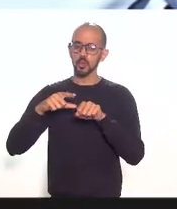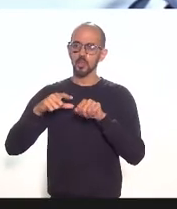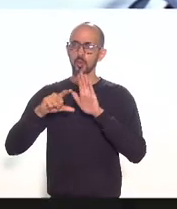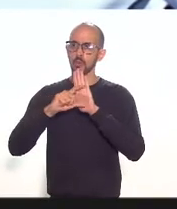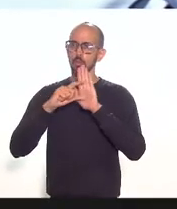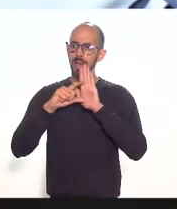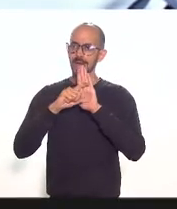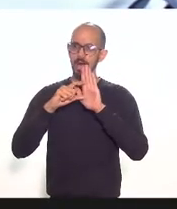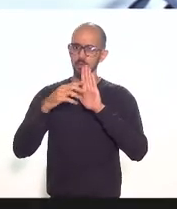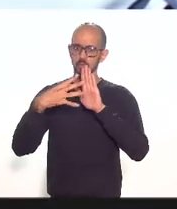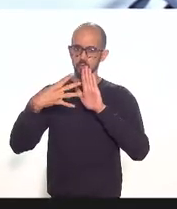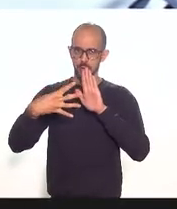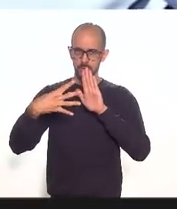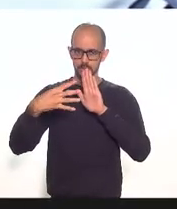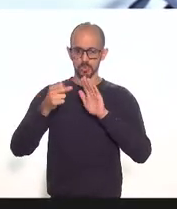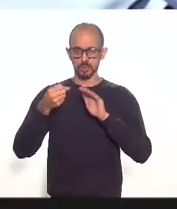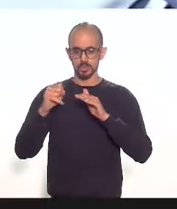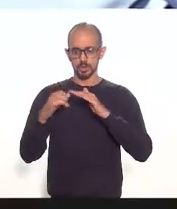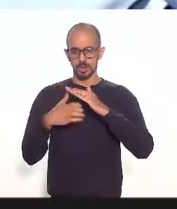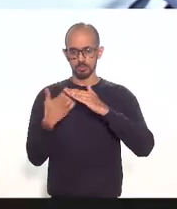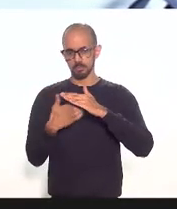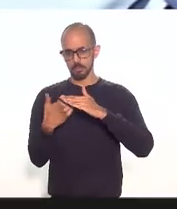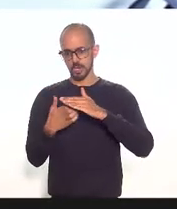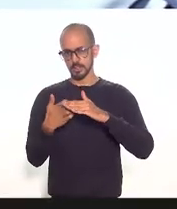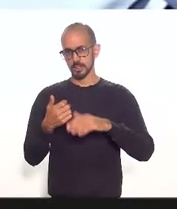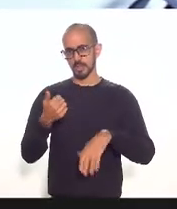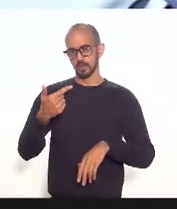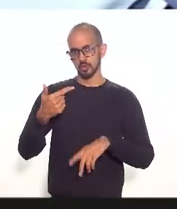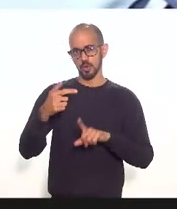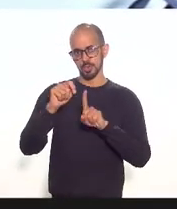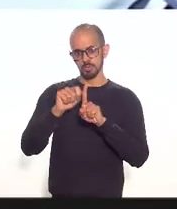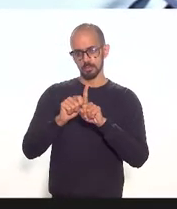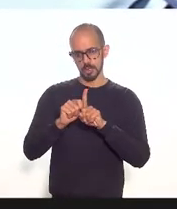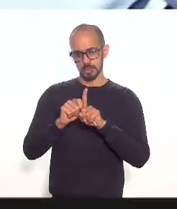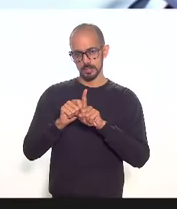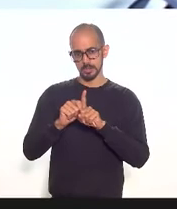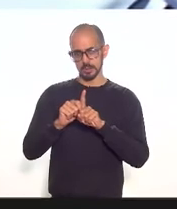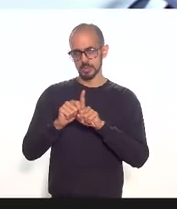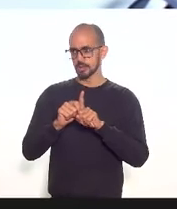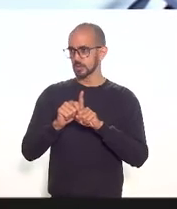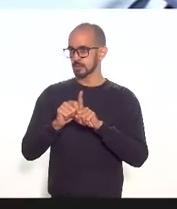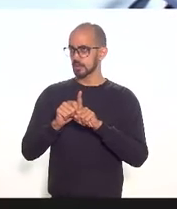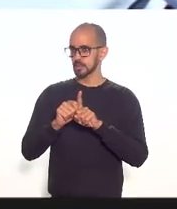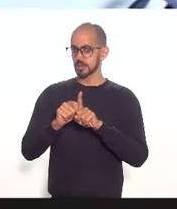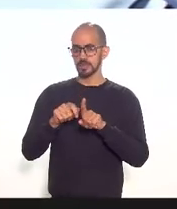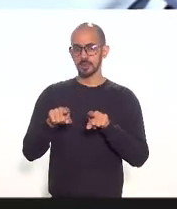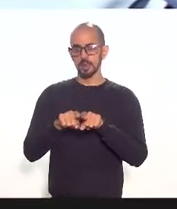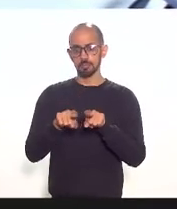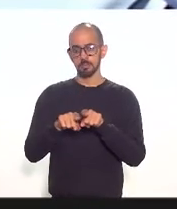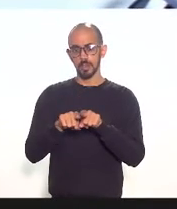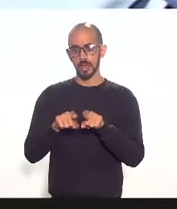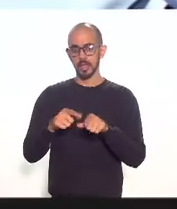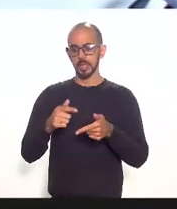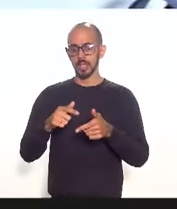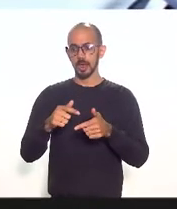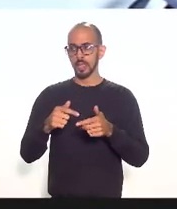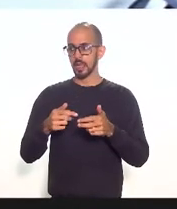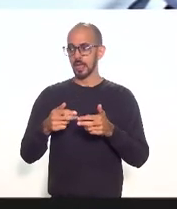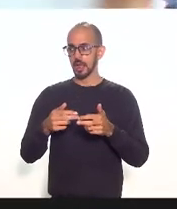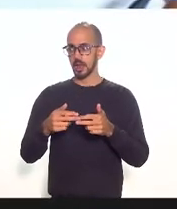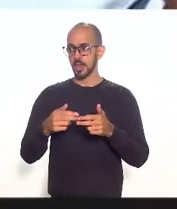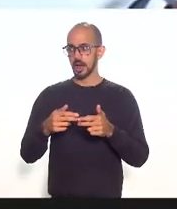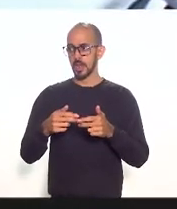está desenquadrada botou 12 meses não os 4 anos de praxe e também a questão de fundo que eu sou um